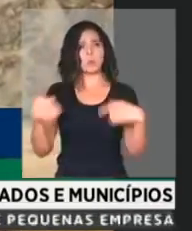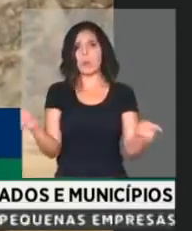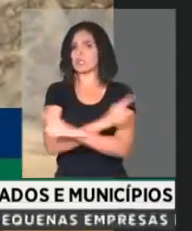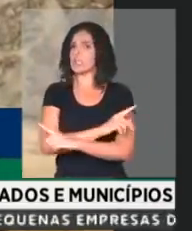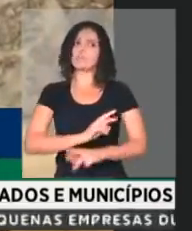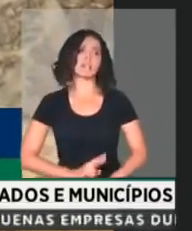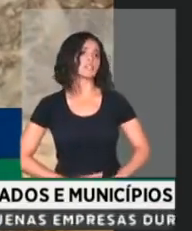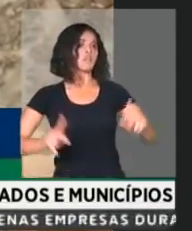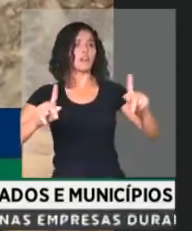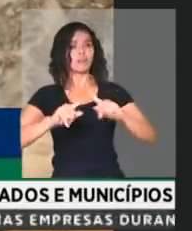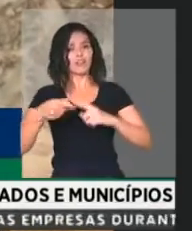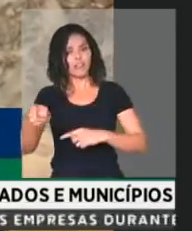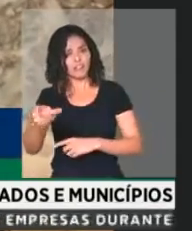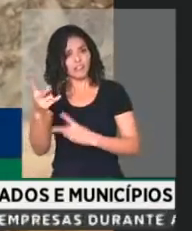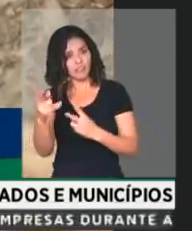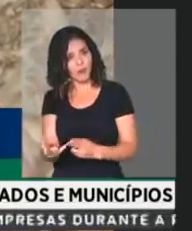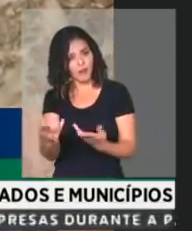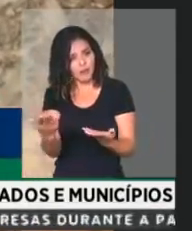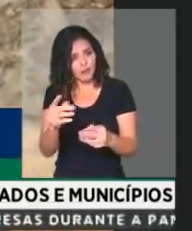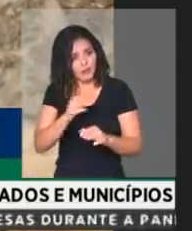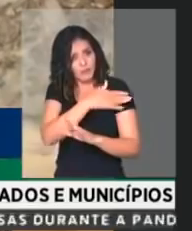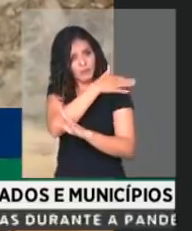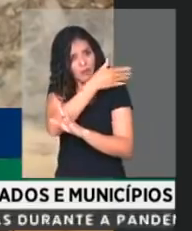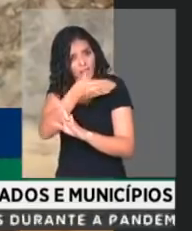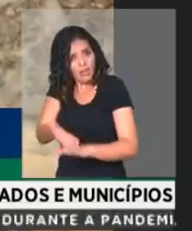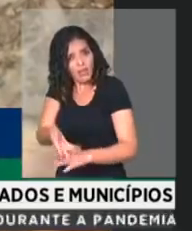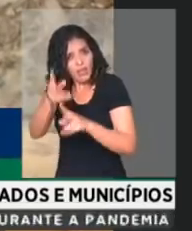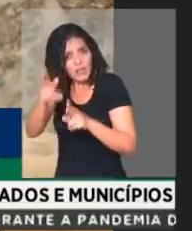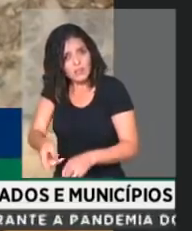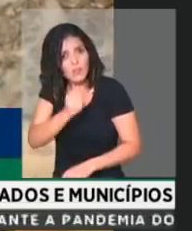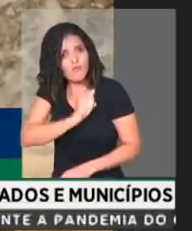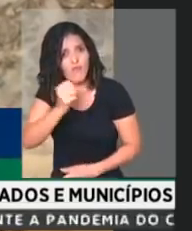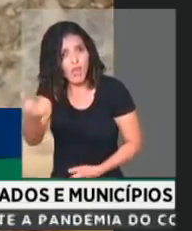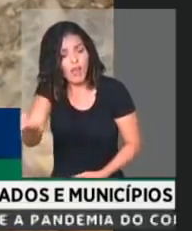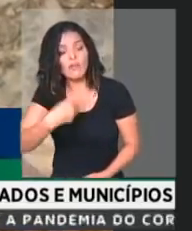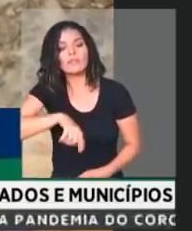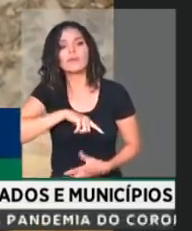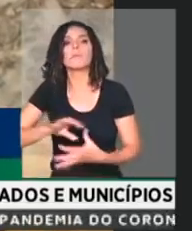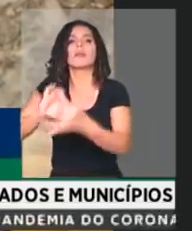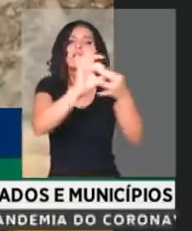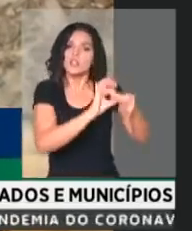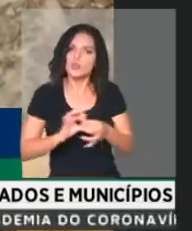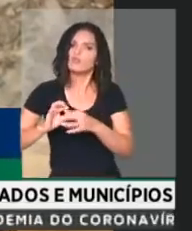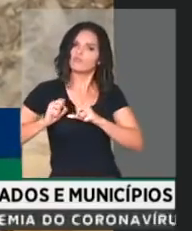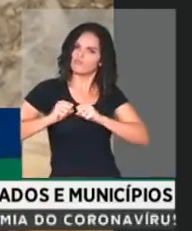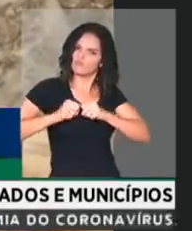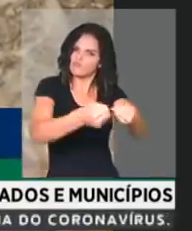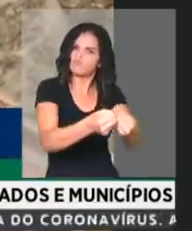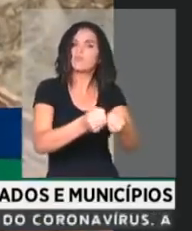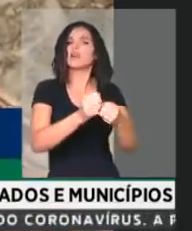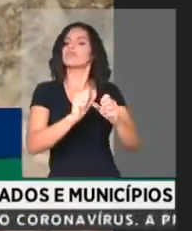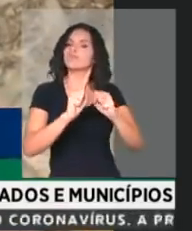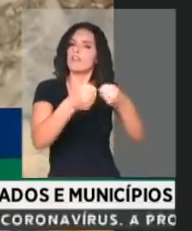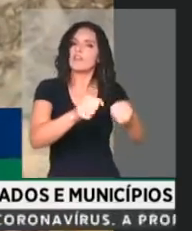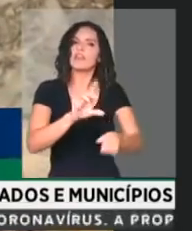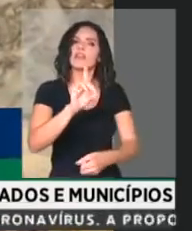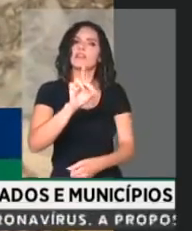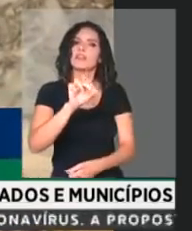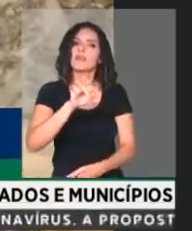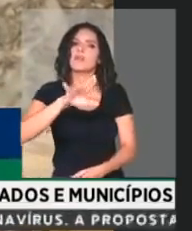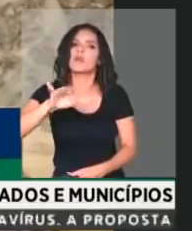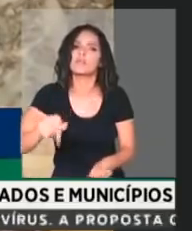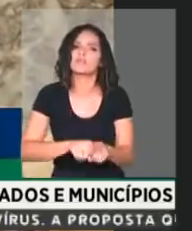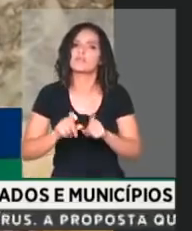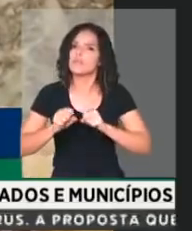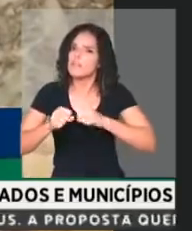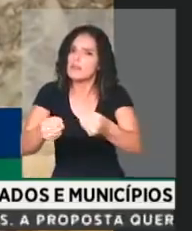nesse momento a nossa divisão, a divisão de forças em prol da democracia, em prol do povo brasileiro, em prol dos empregos,